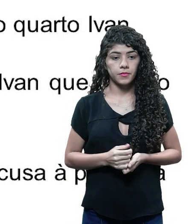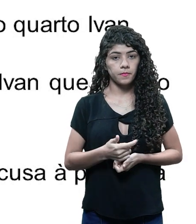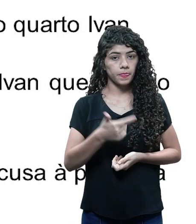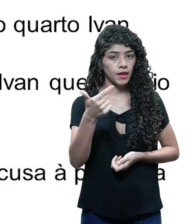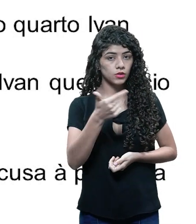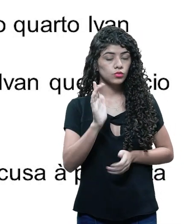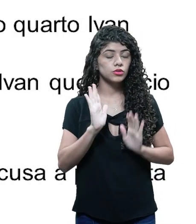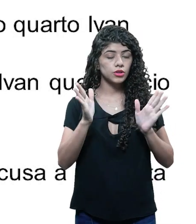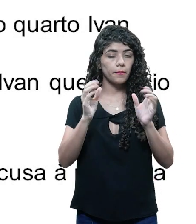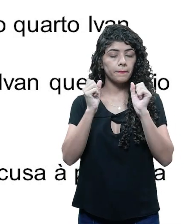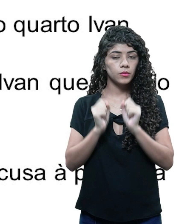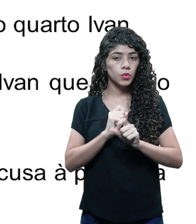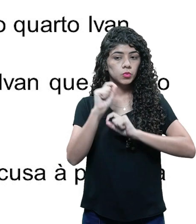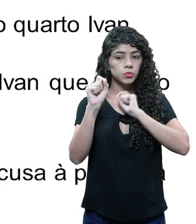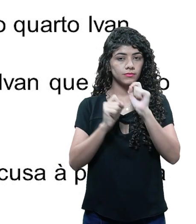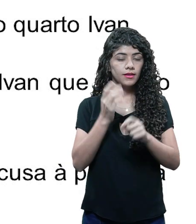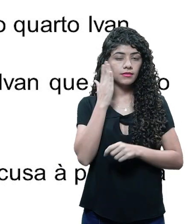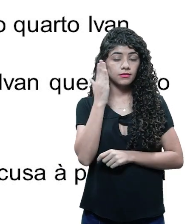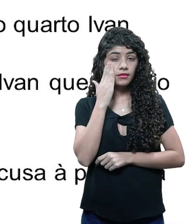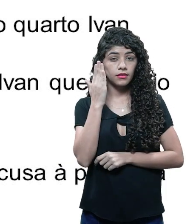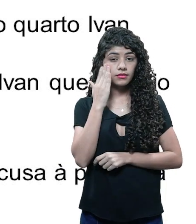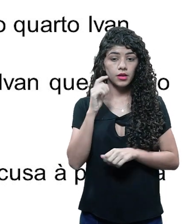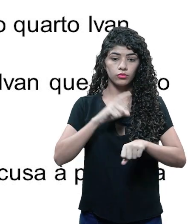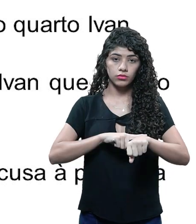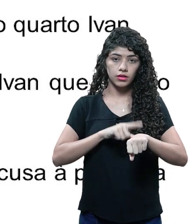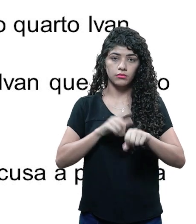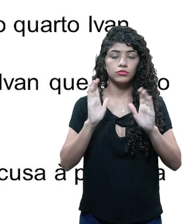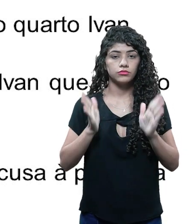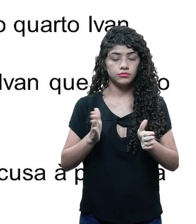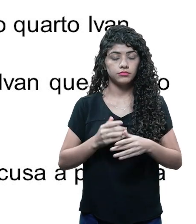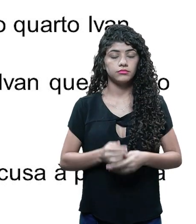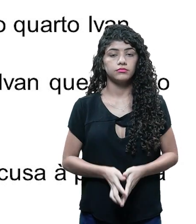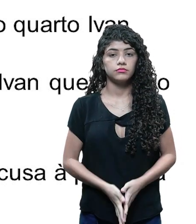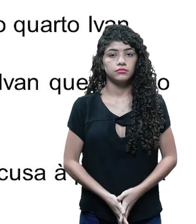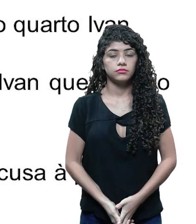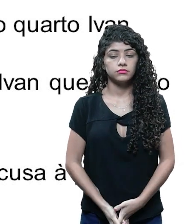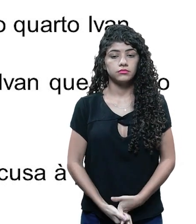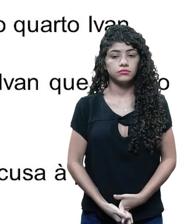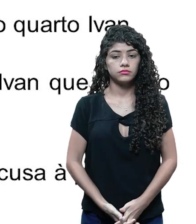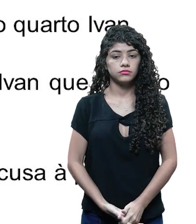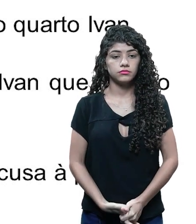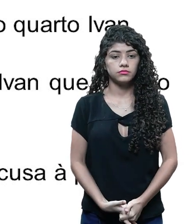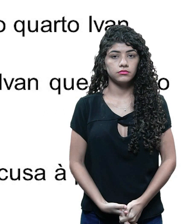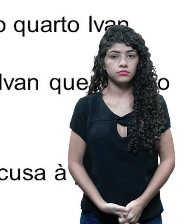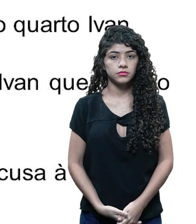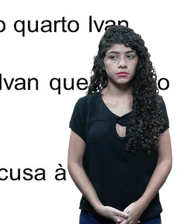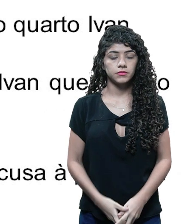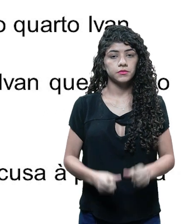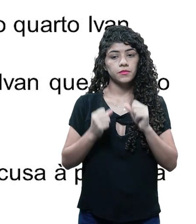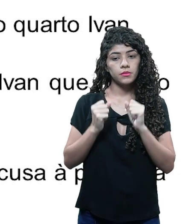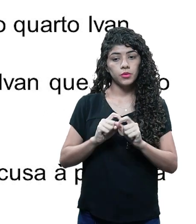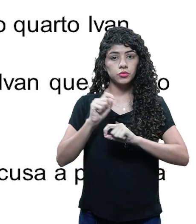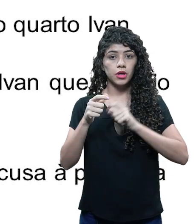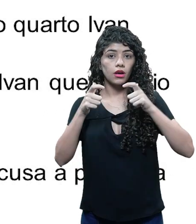cenas e a gente já pode aqui deduzir a temporalidade, certo? A gente já pode